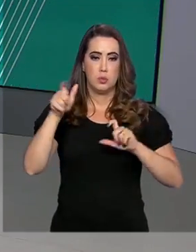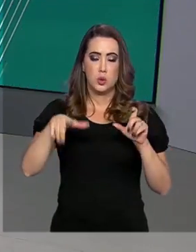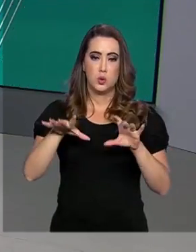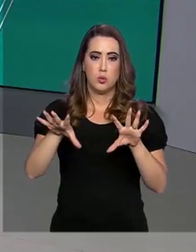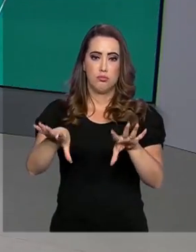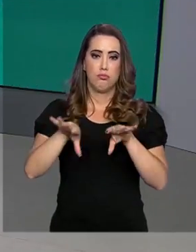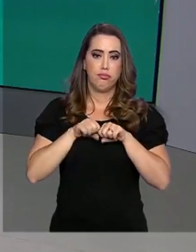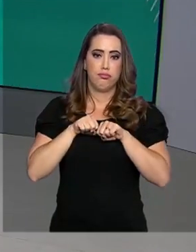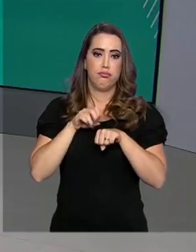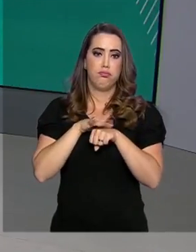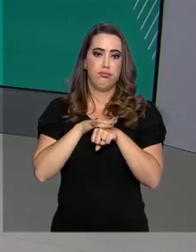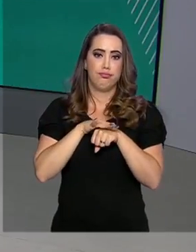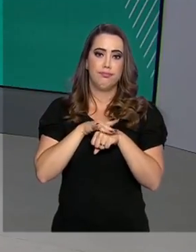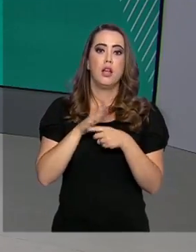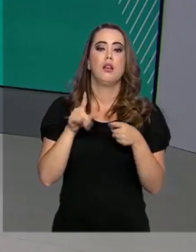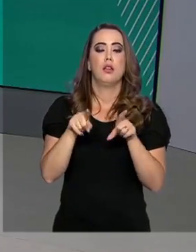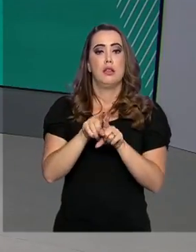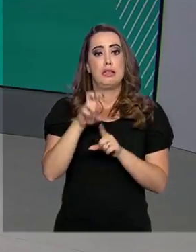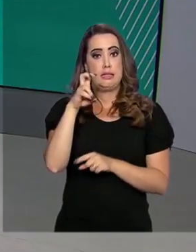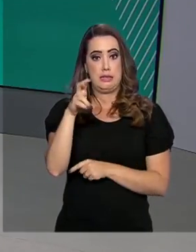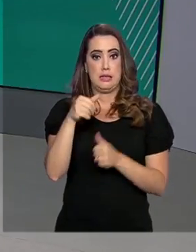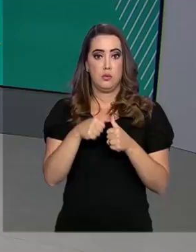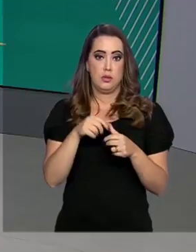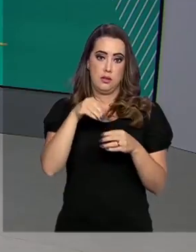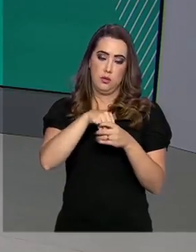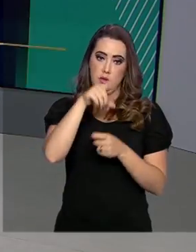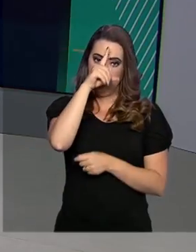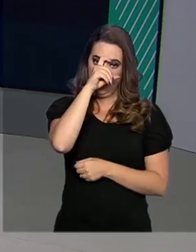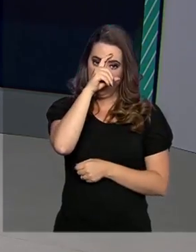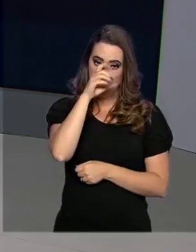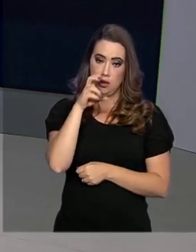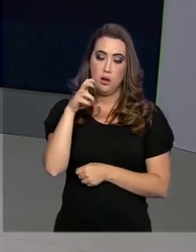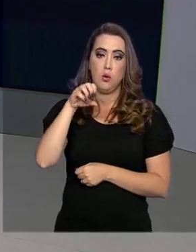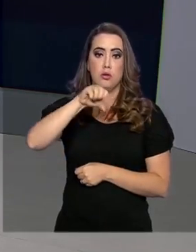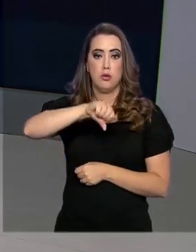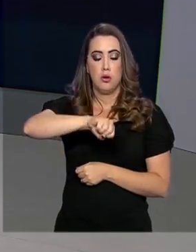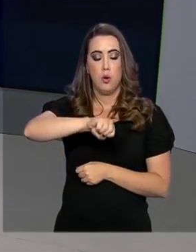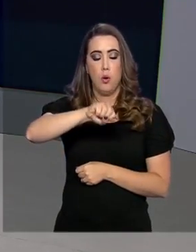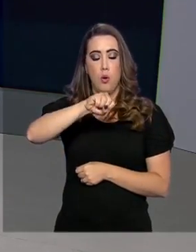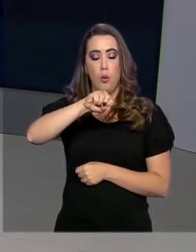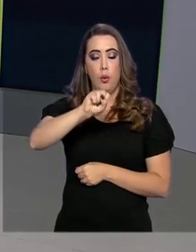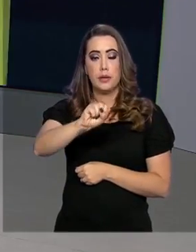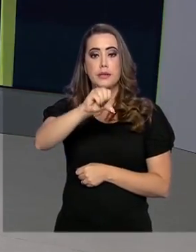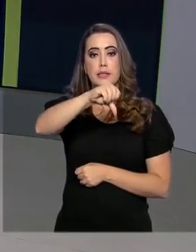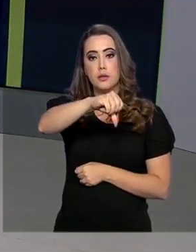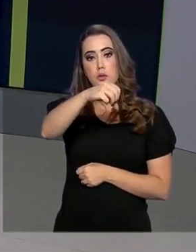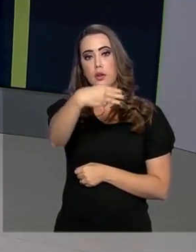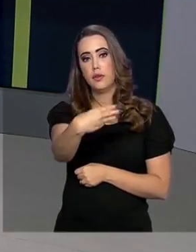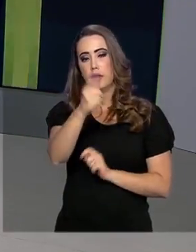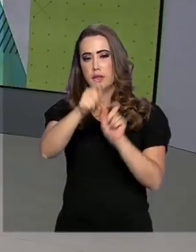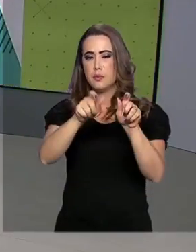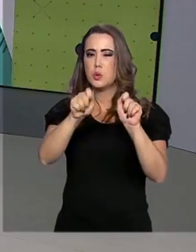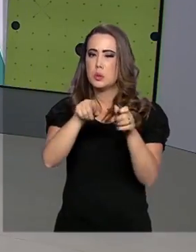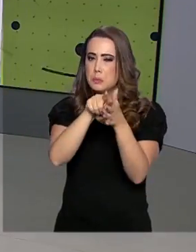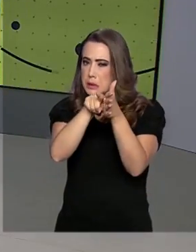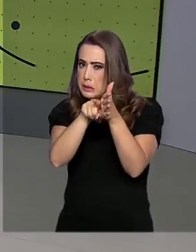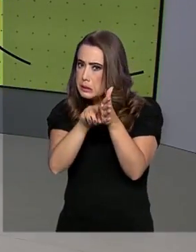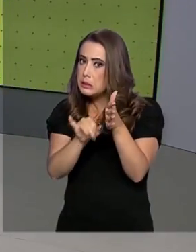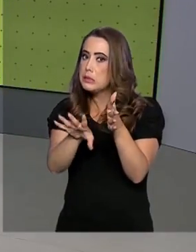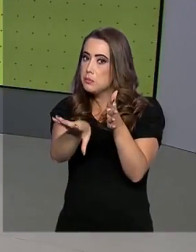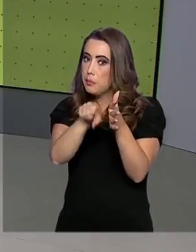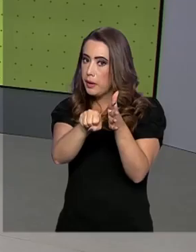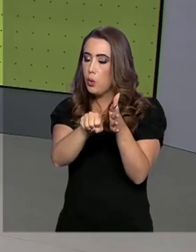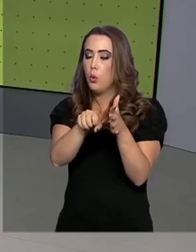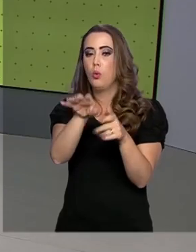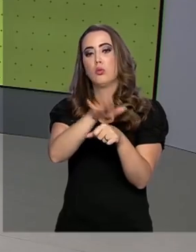doentes, 5 estão hospitalizados. No total, são 893 casos suspeitos da doença sendo monitorados no